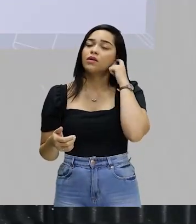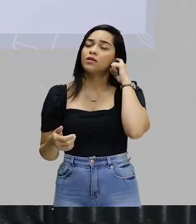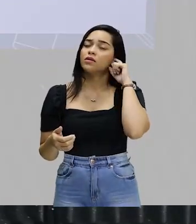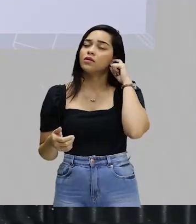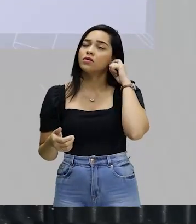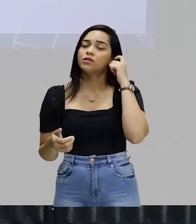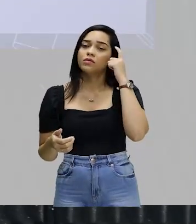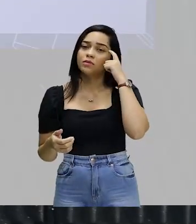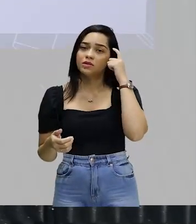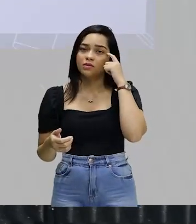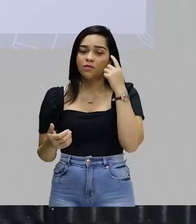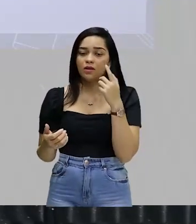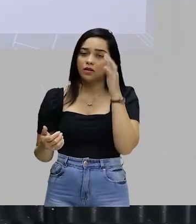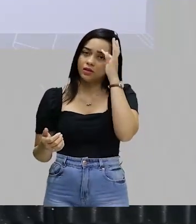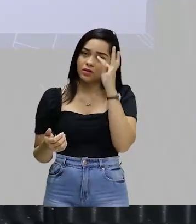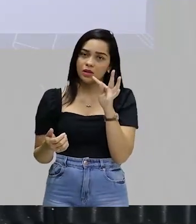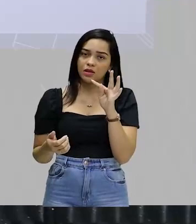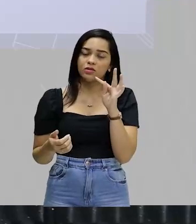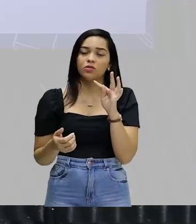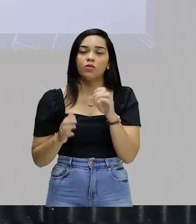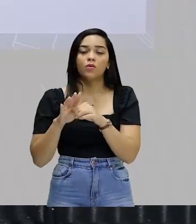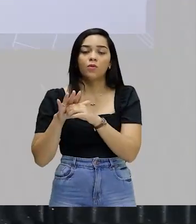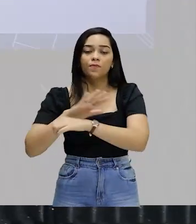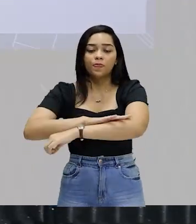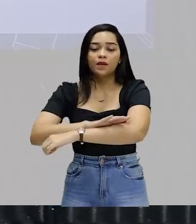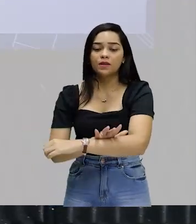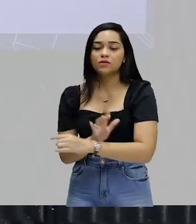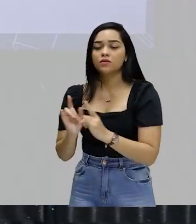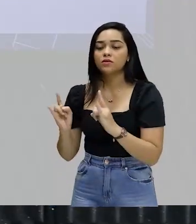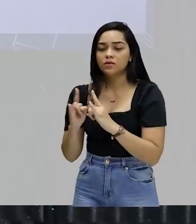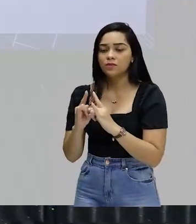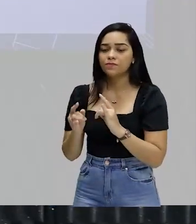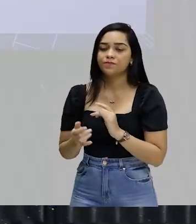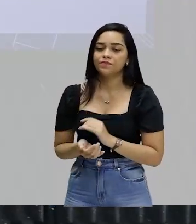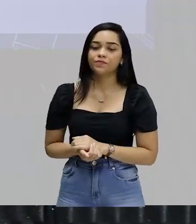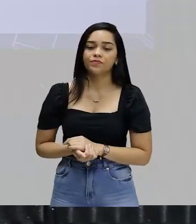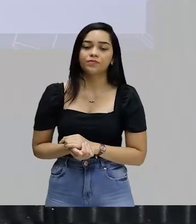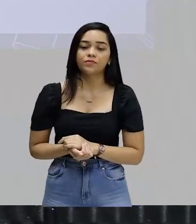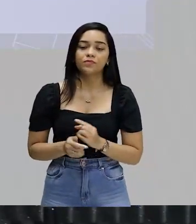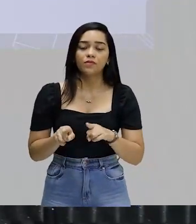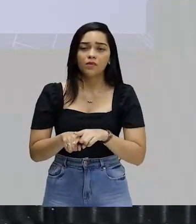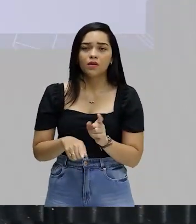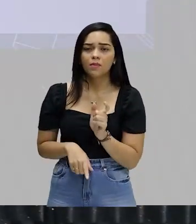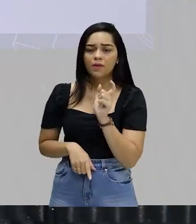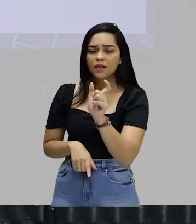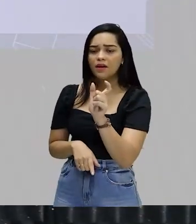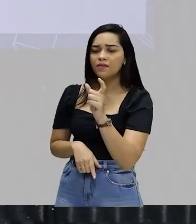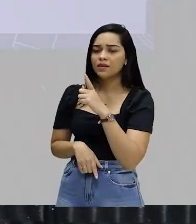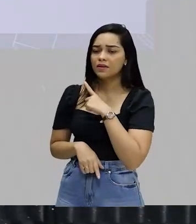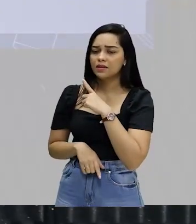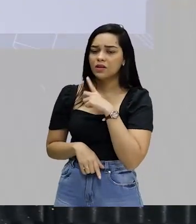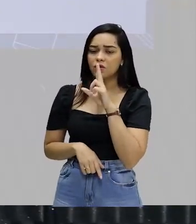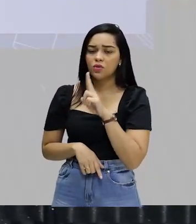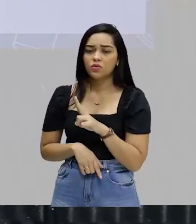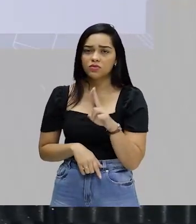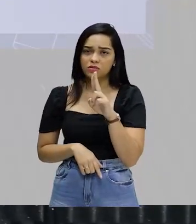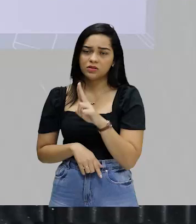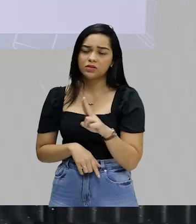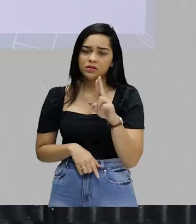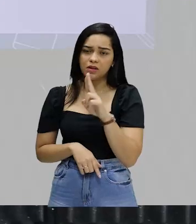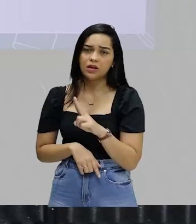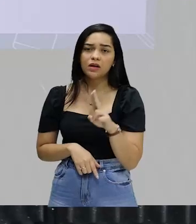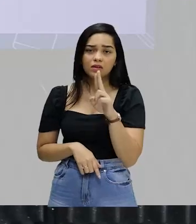ideia, por trás dessa tese do racismo institucional. Outra palavra que tem sido muito usada a partir,